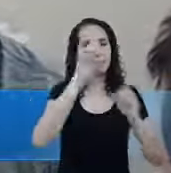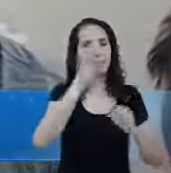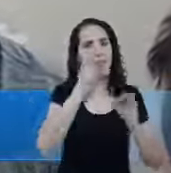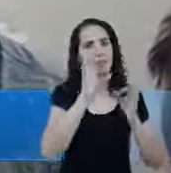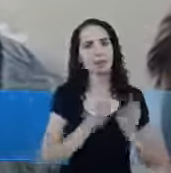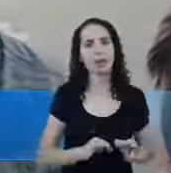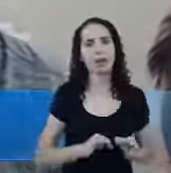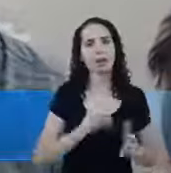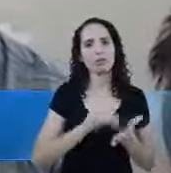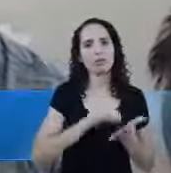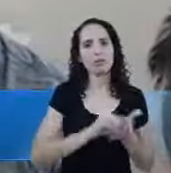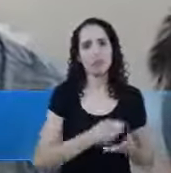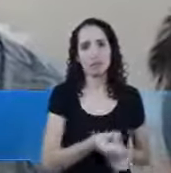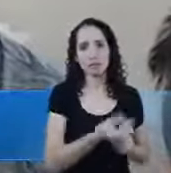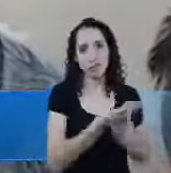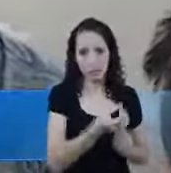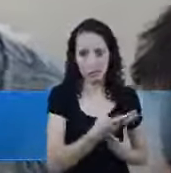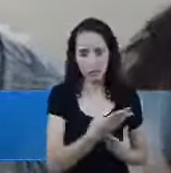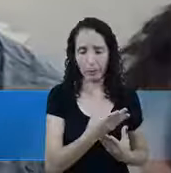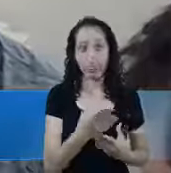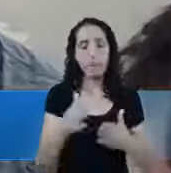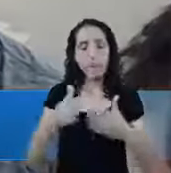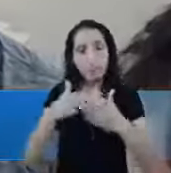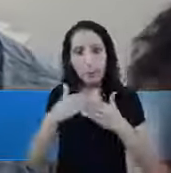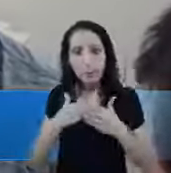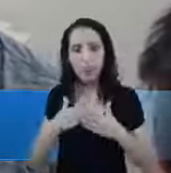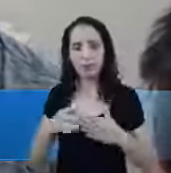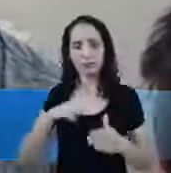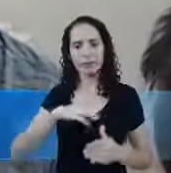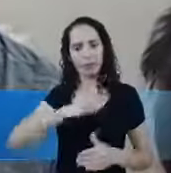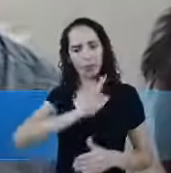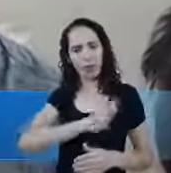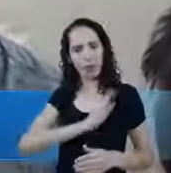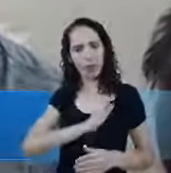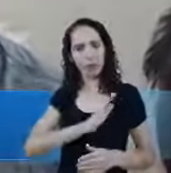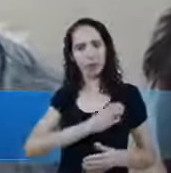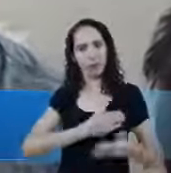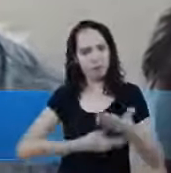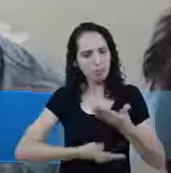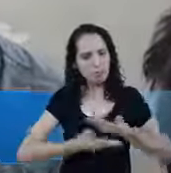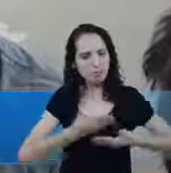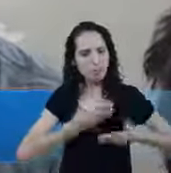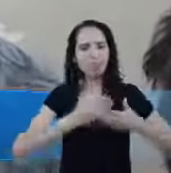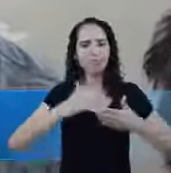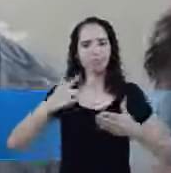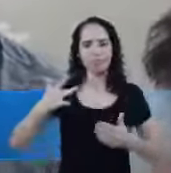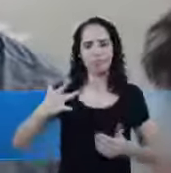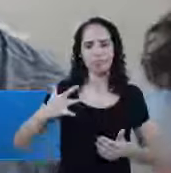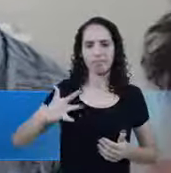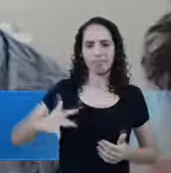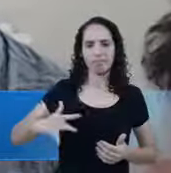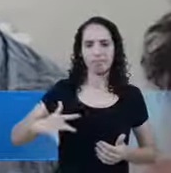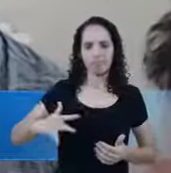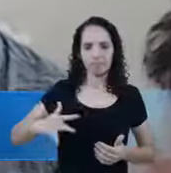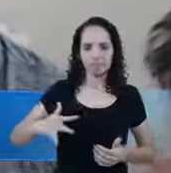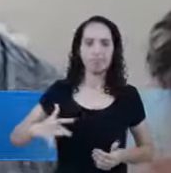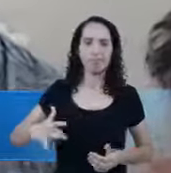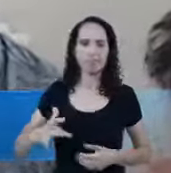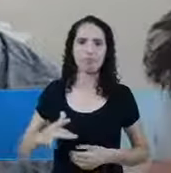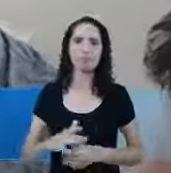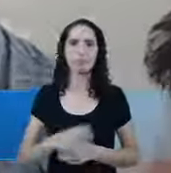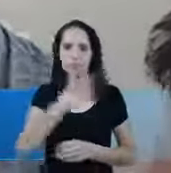ouvindo Vai nos ouvir Atente a isso Por favor Tenha um coração Cheio de compaixão Ao